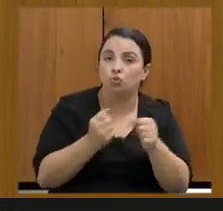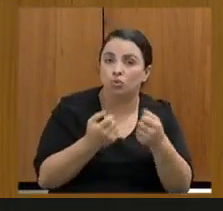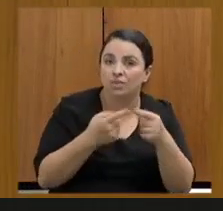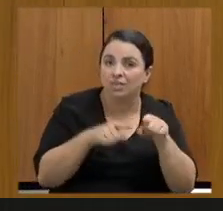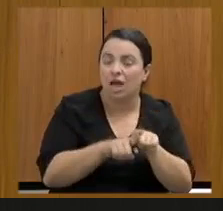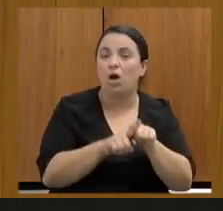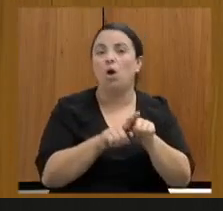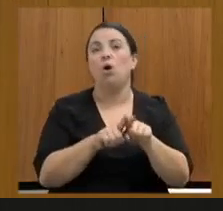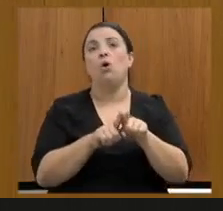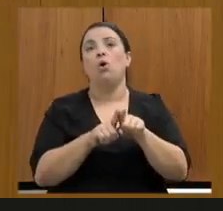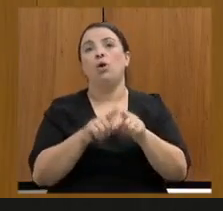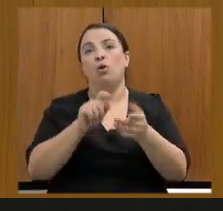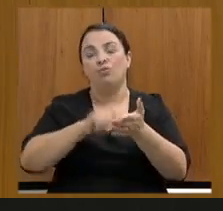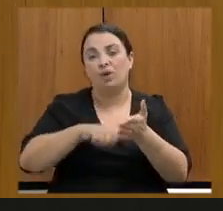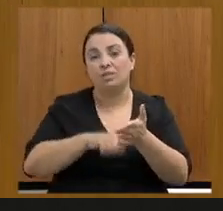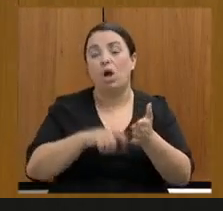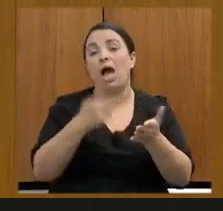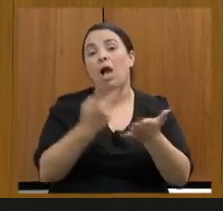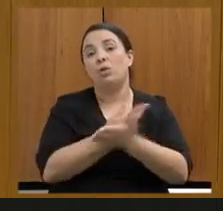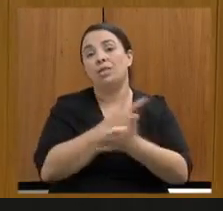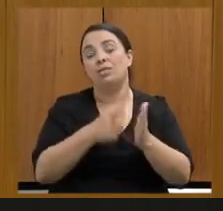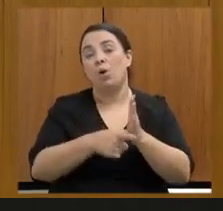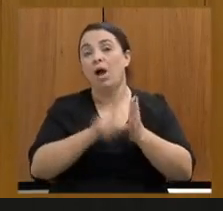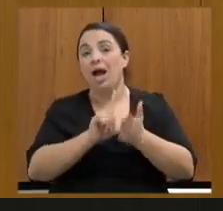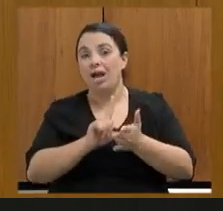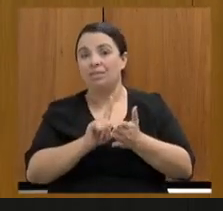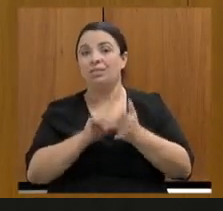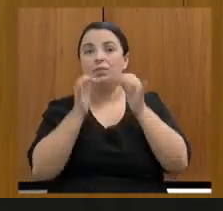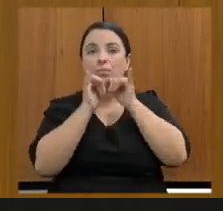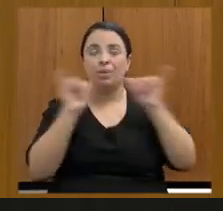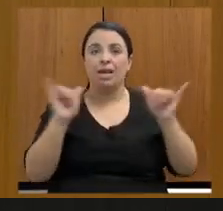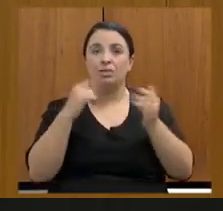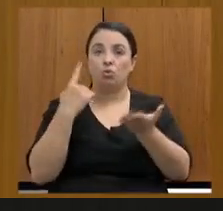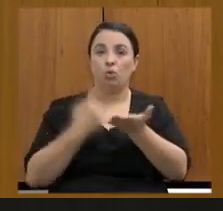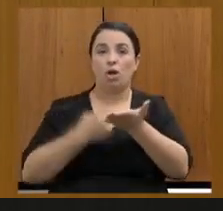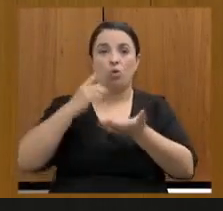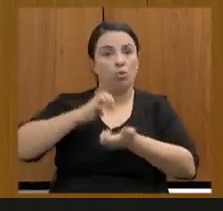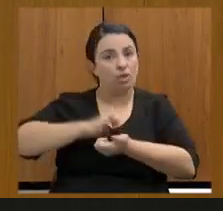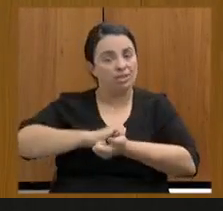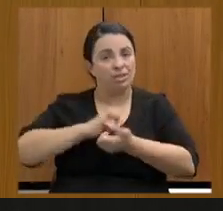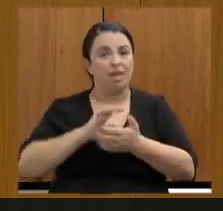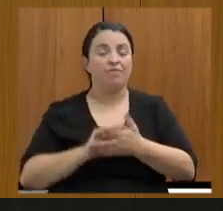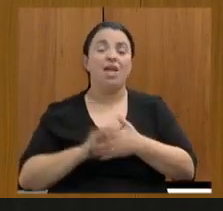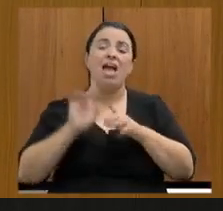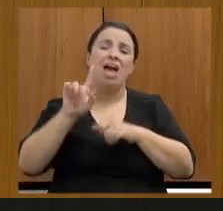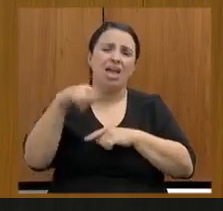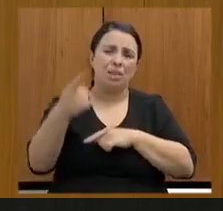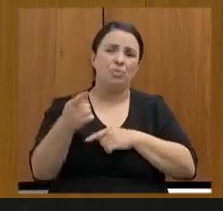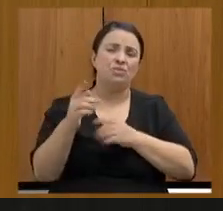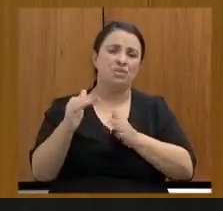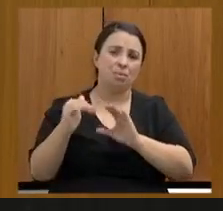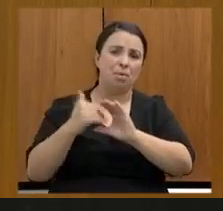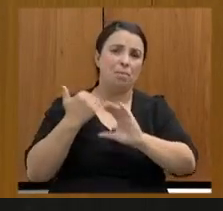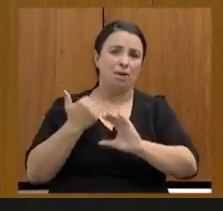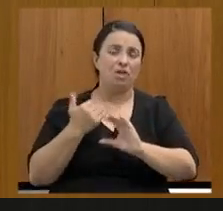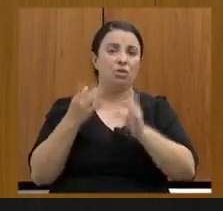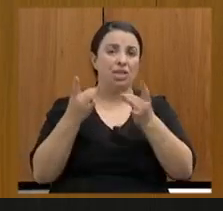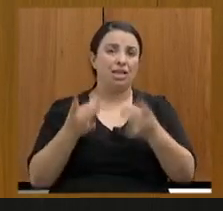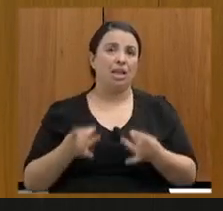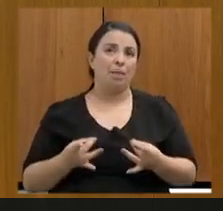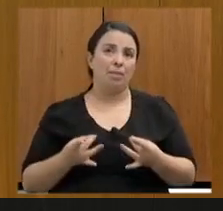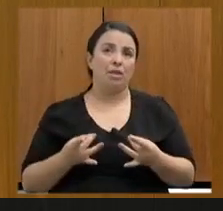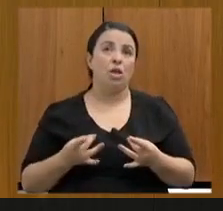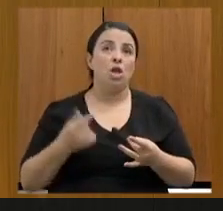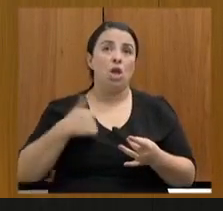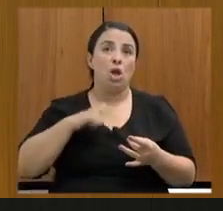deram antes da publicação do acórdão. Bom, aí depois a senhora me manda o detalhamento. Acho que a gente vai